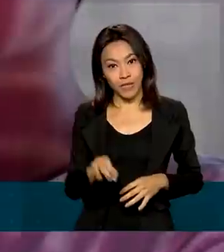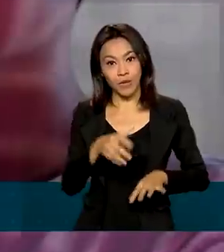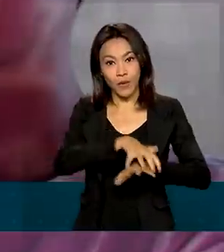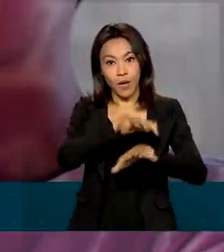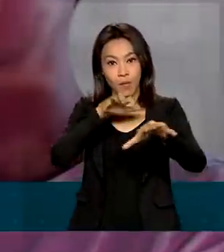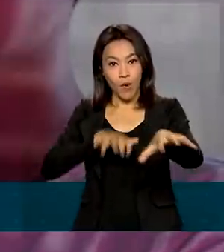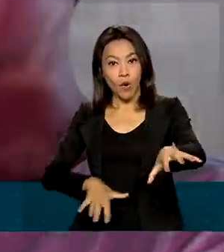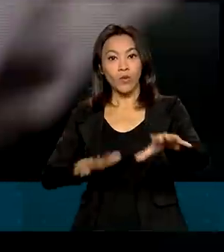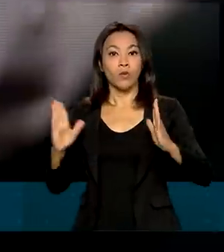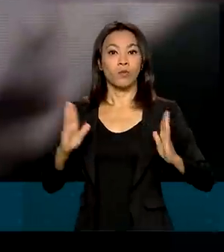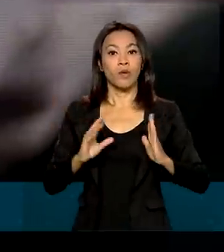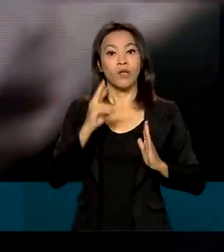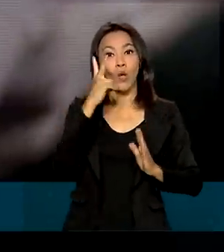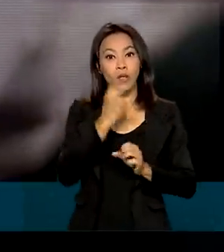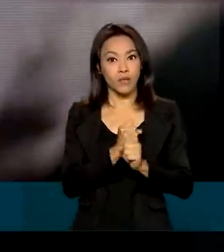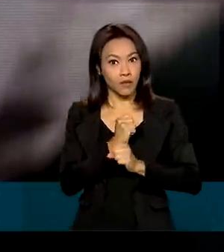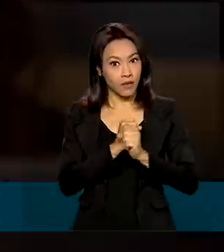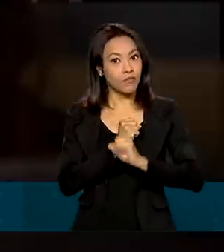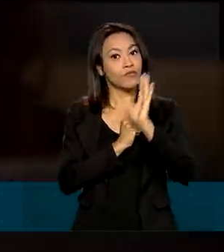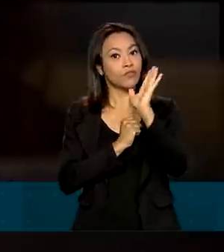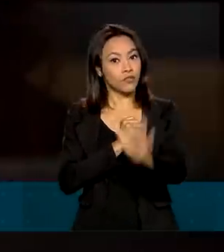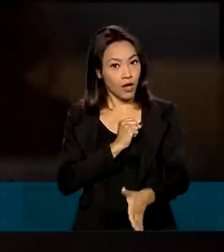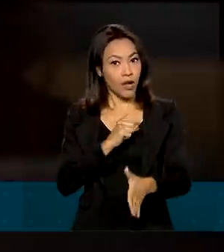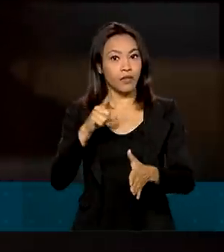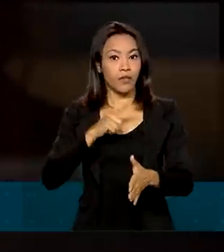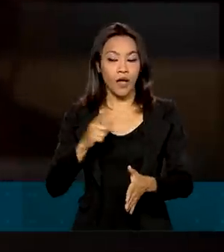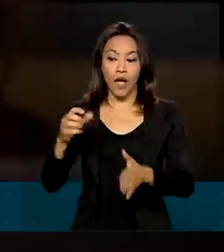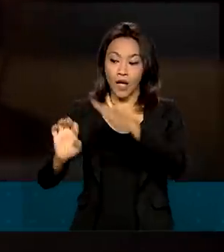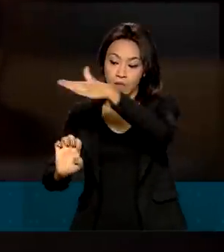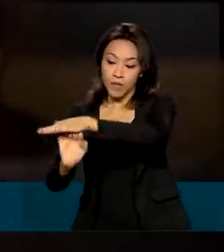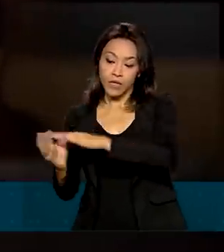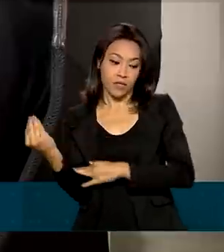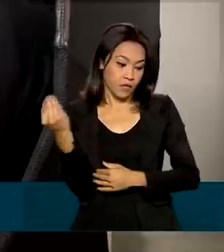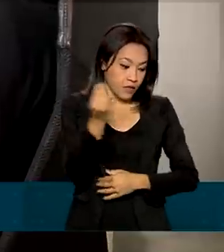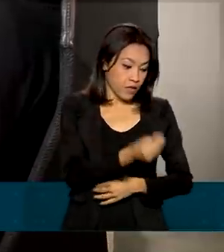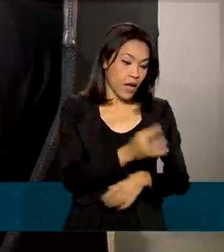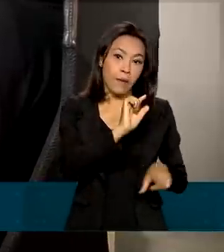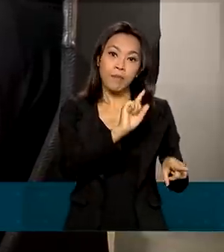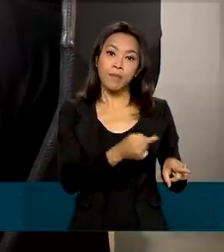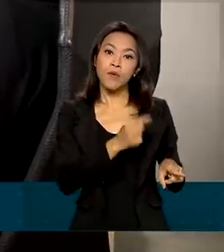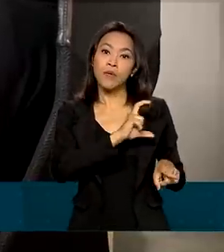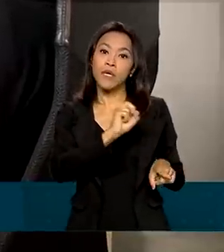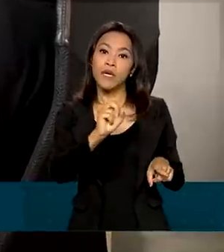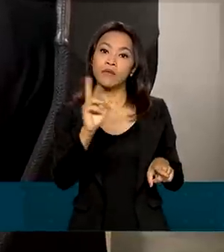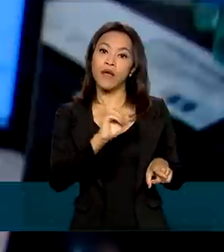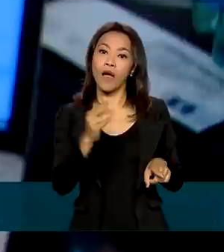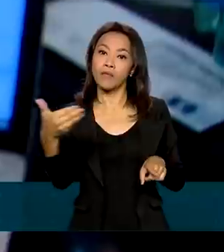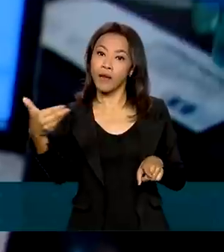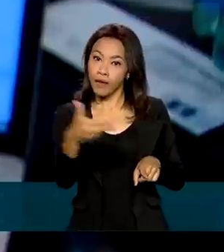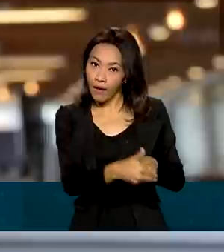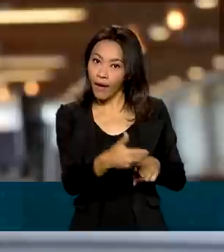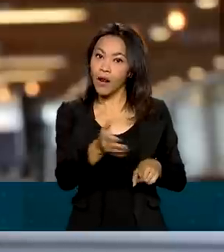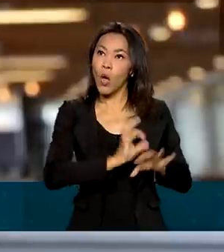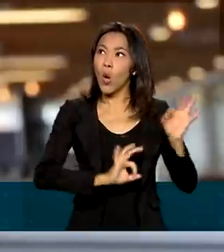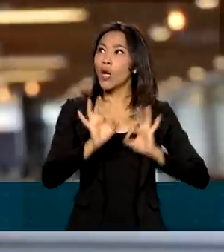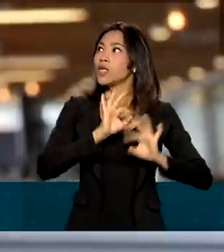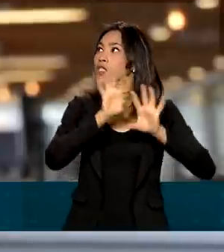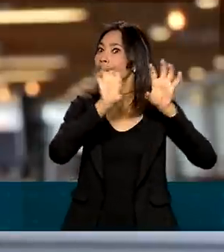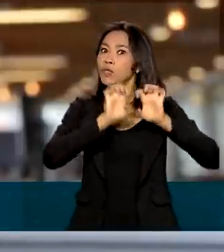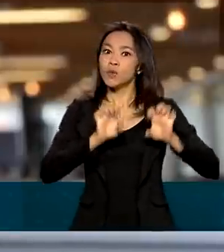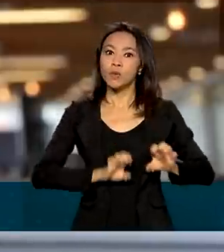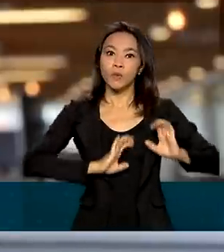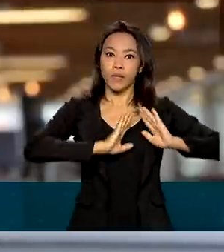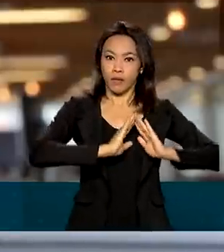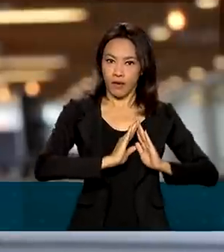dois anos. A empresa já concede o valor de R$ 1.500,00 para que o empregado monte uma estrutura em